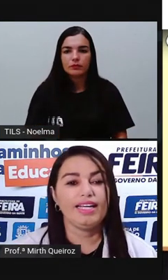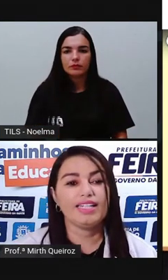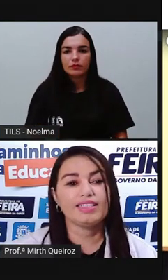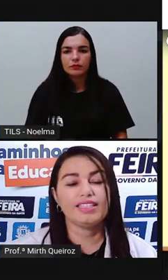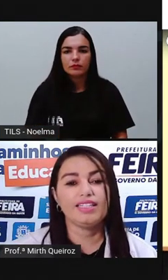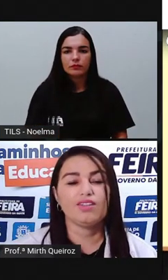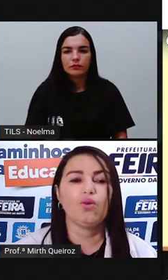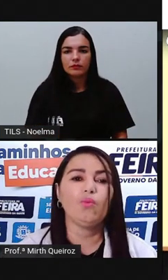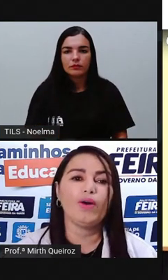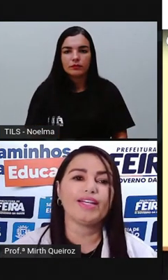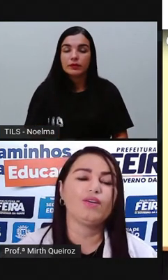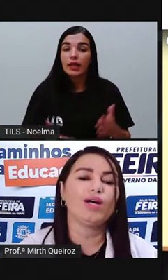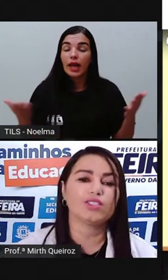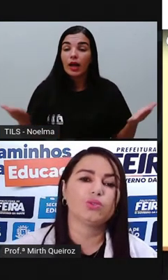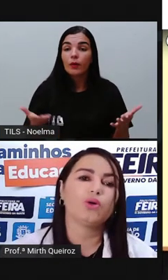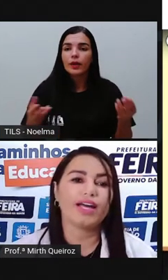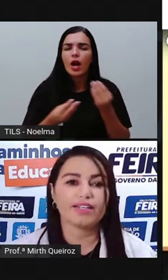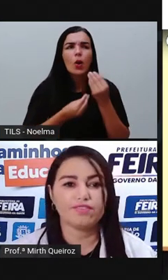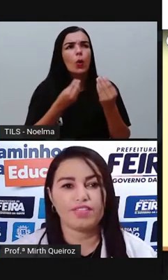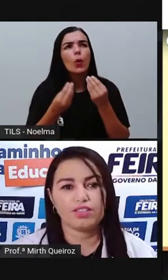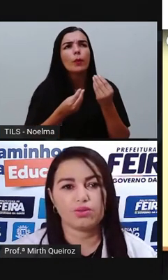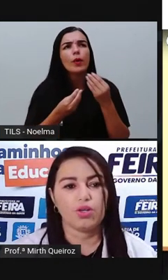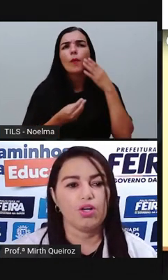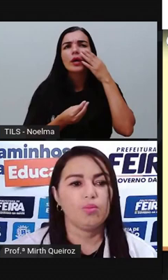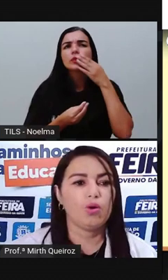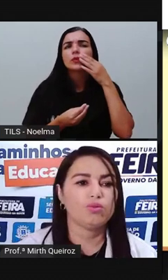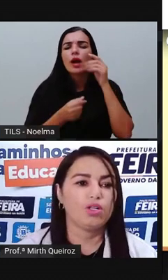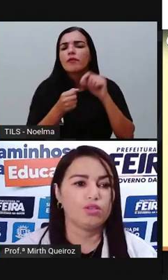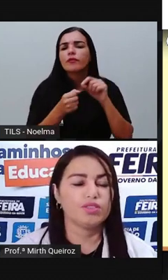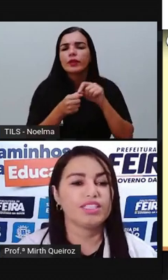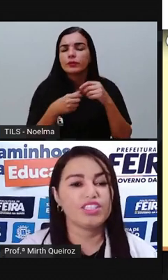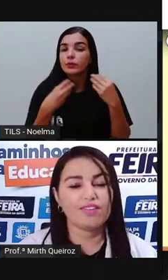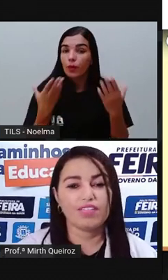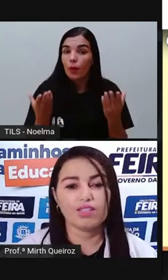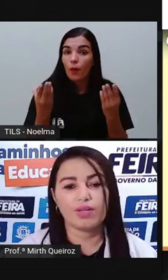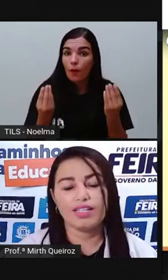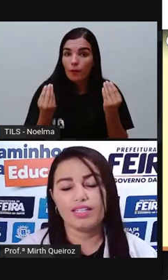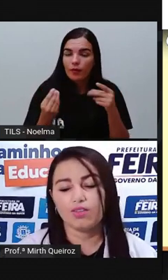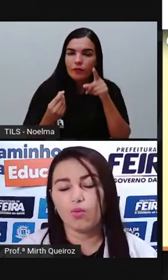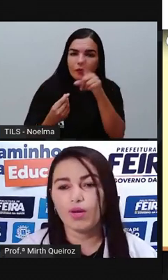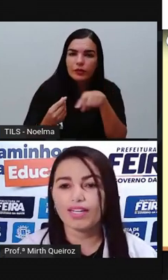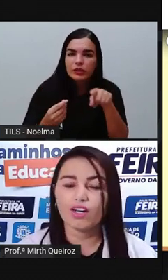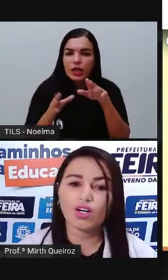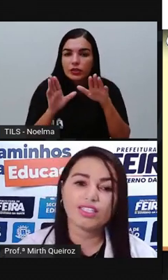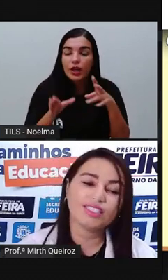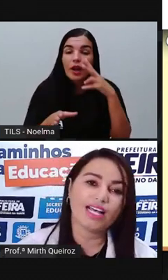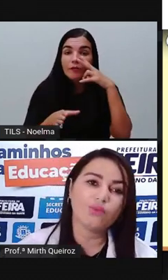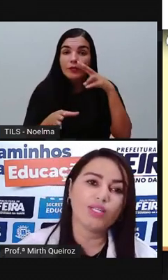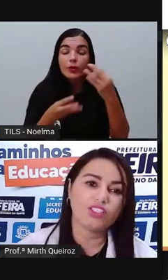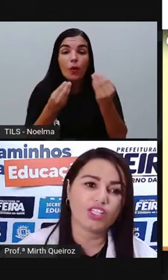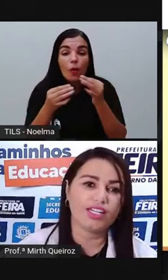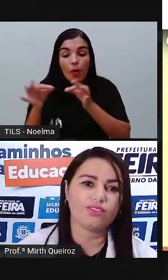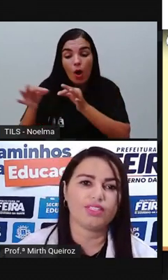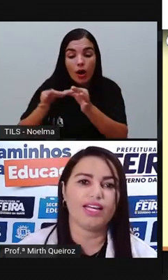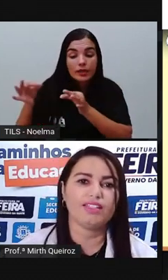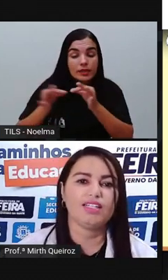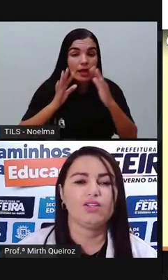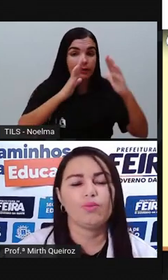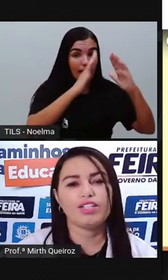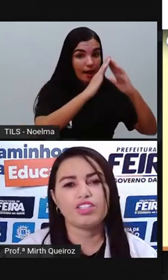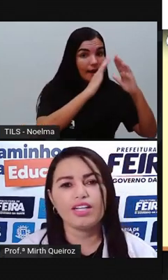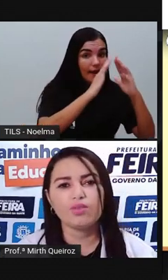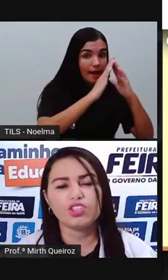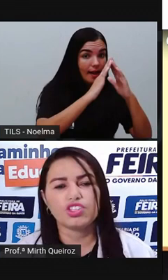E assim, como é que o açúcar era feito? Bom, vocês já viram aí como é que era organizado o engenho, né?